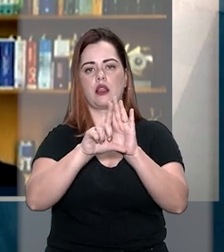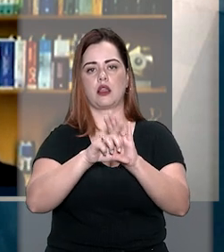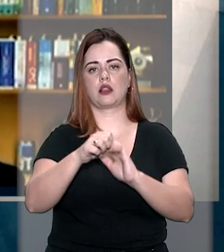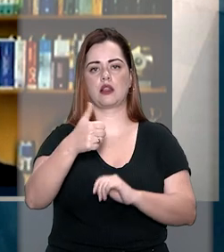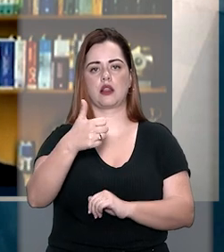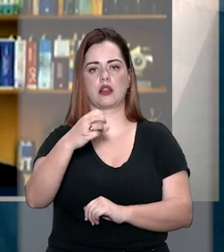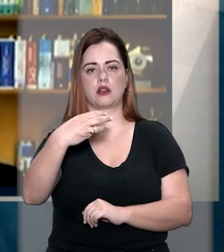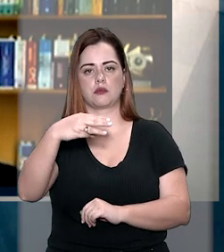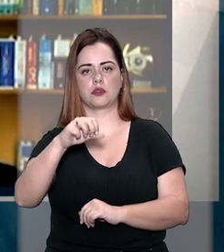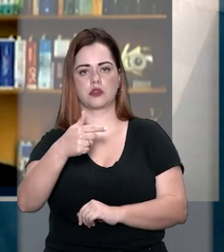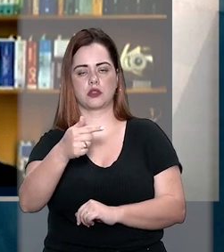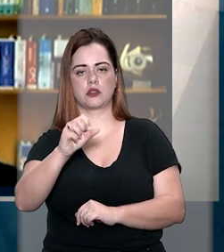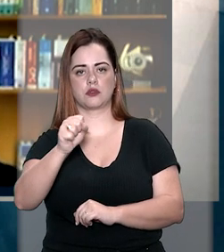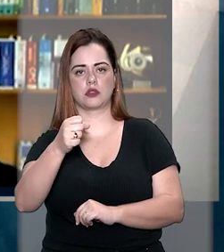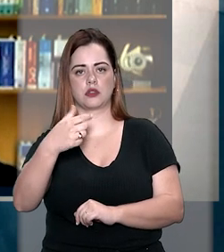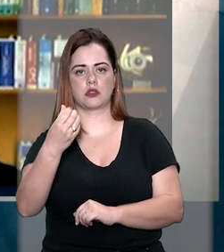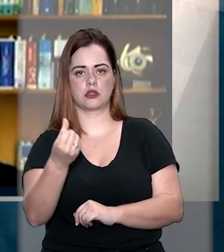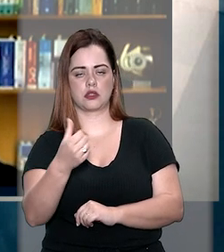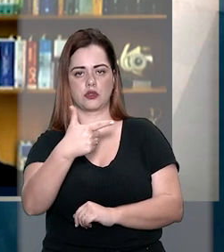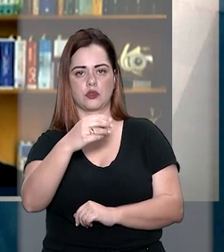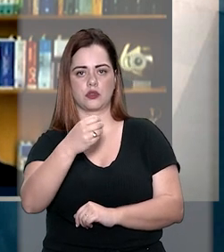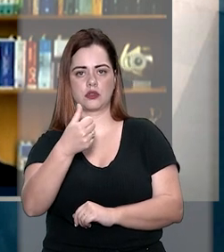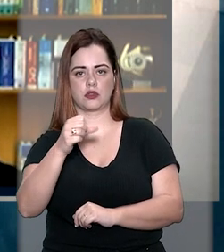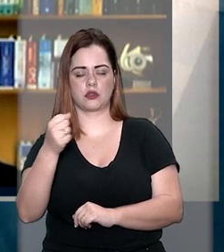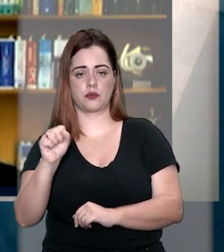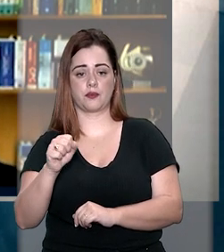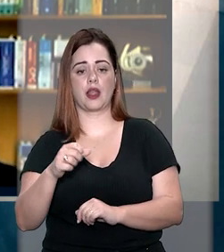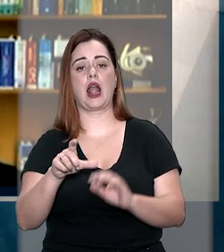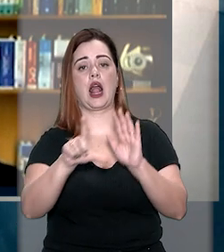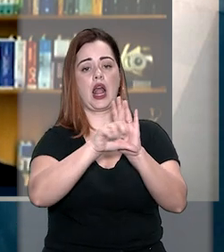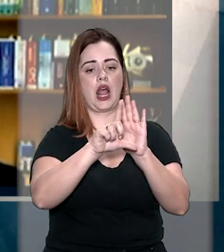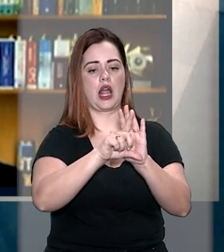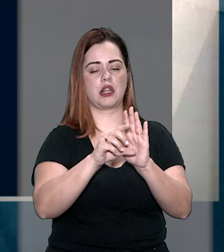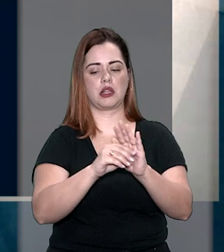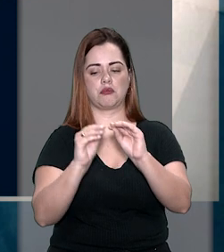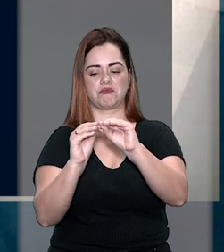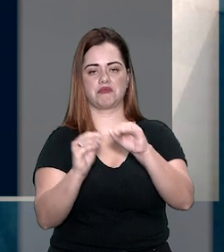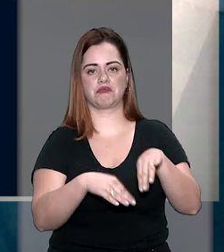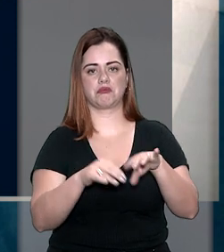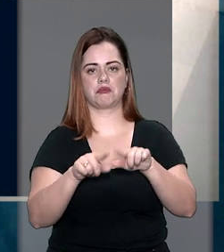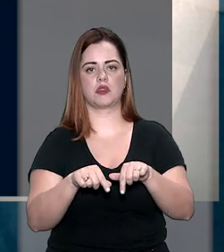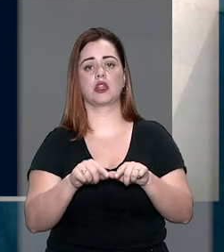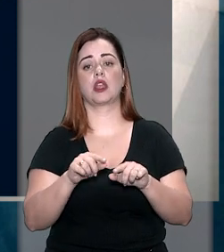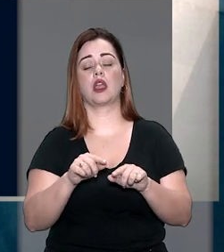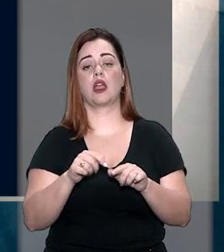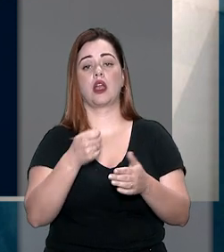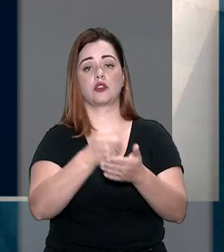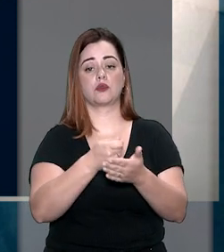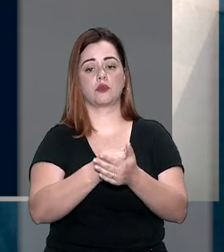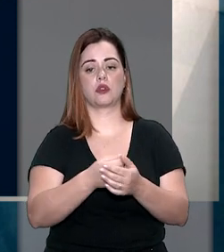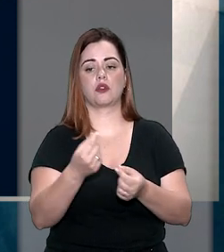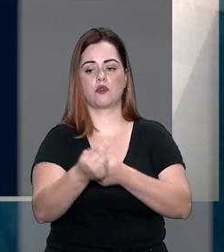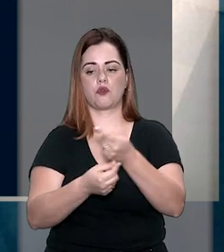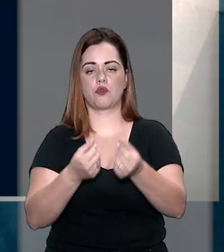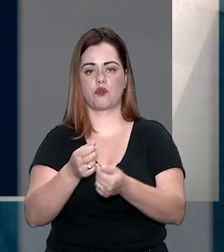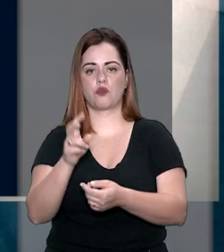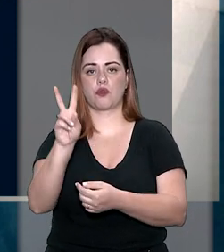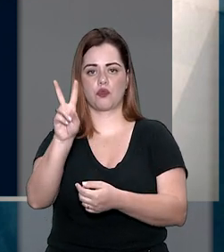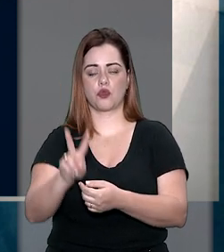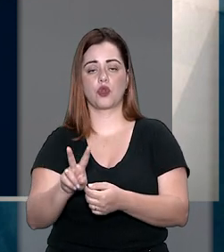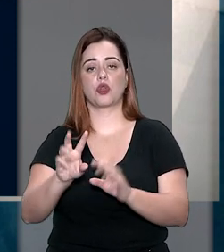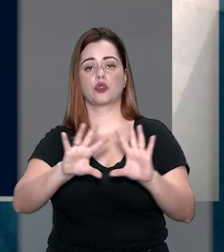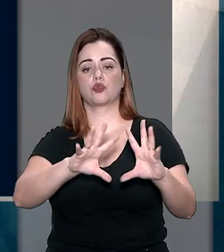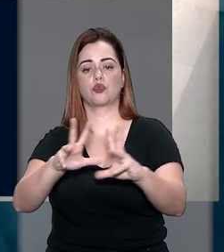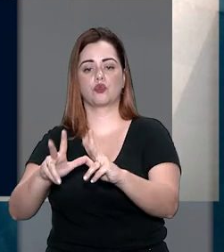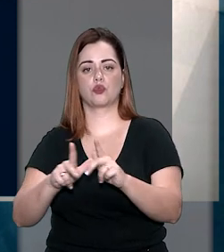.786 de 2018, a chamada Lei do Distrato, que admite que a comissão de corretagem seja deduzida